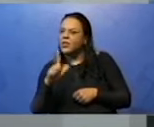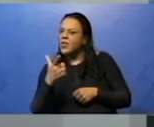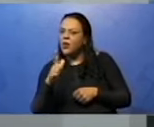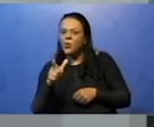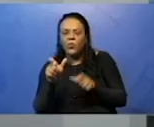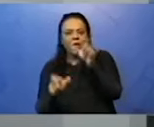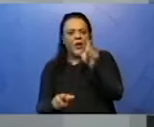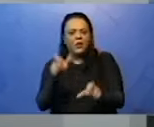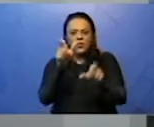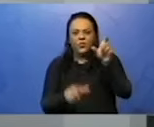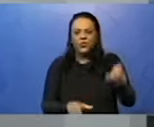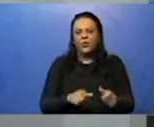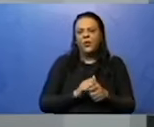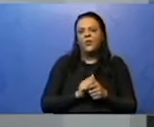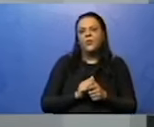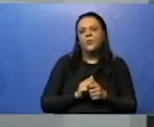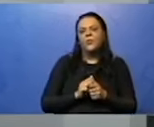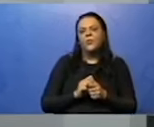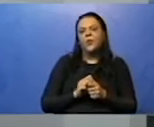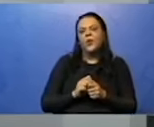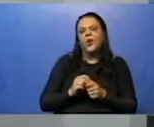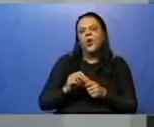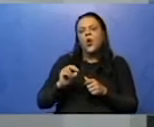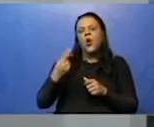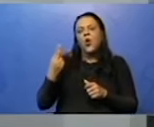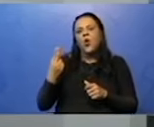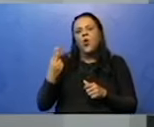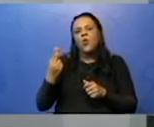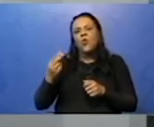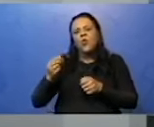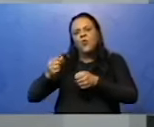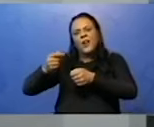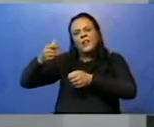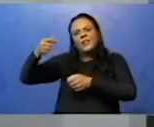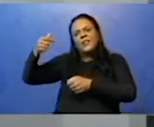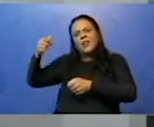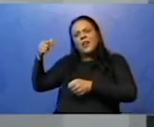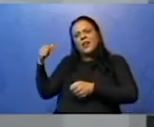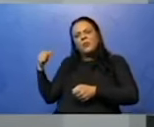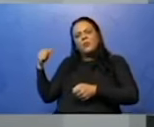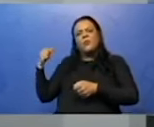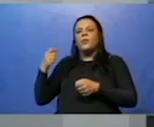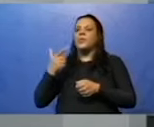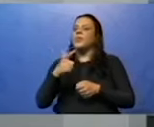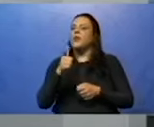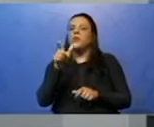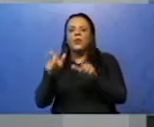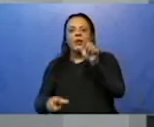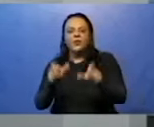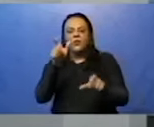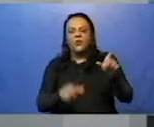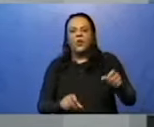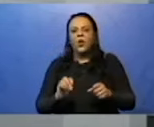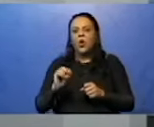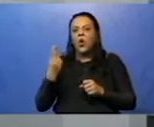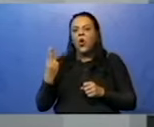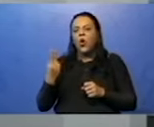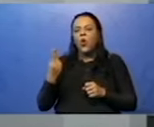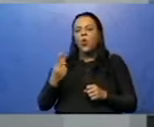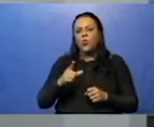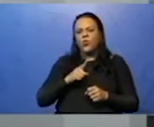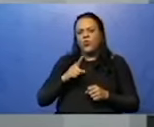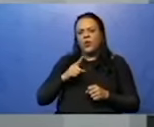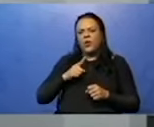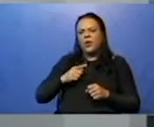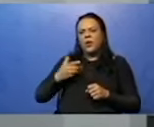havia três, não vai para o plural. Mas quando ele tem, então, o sentido de existir. Havia mil pessoas naquele show, eu tenho um